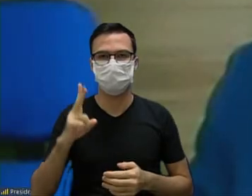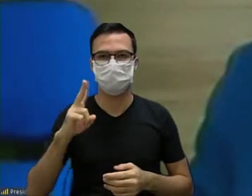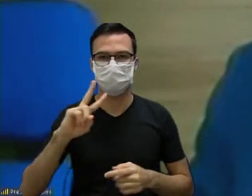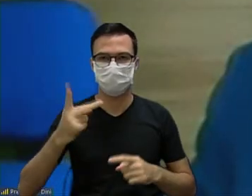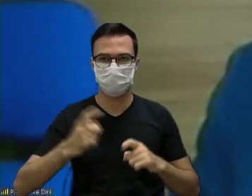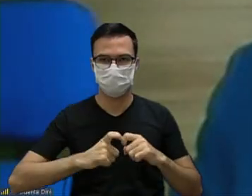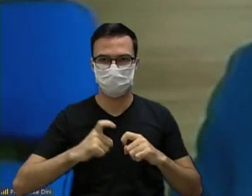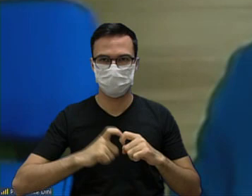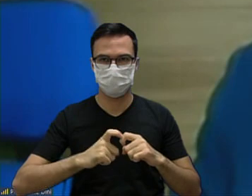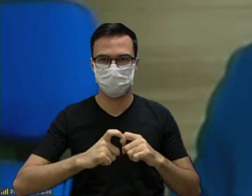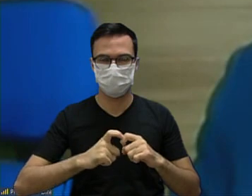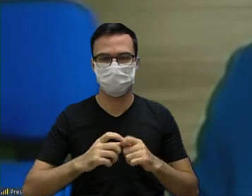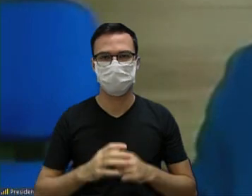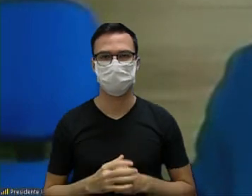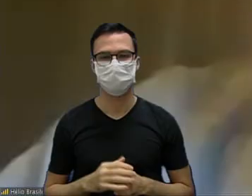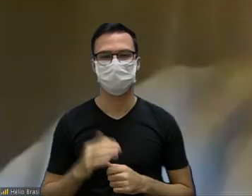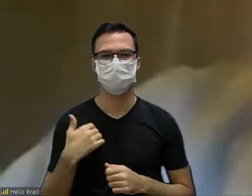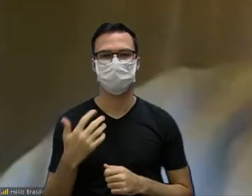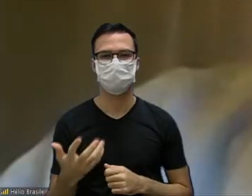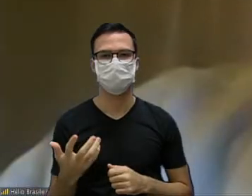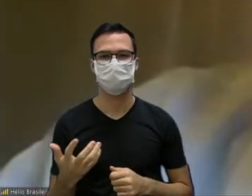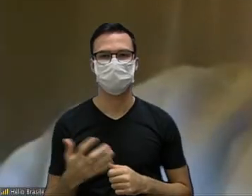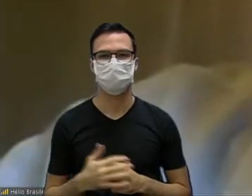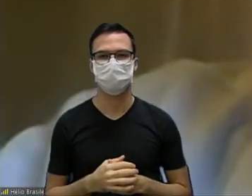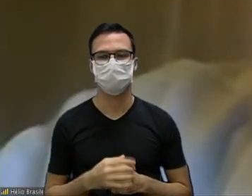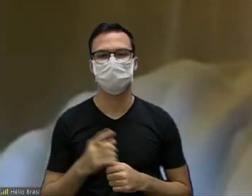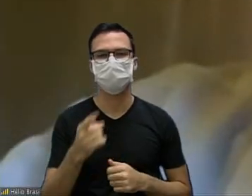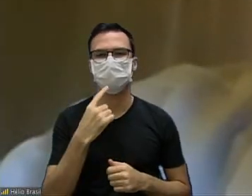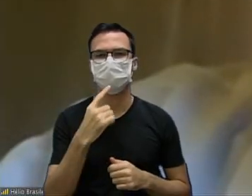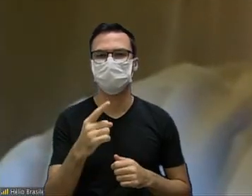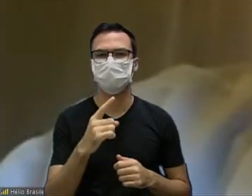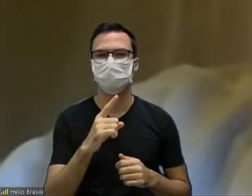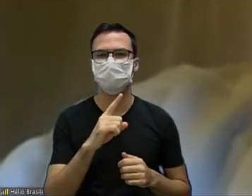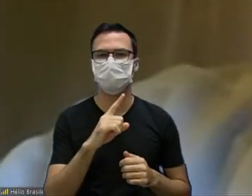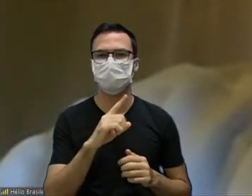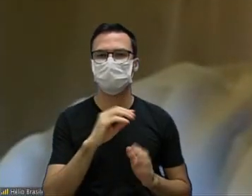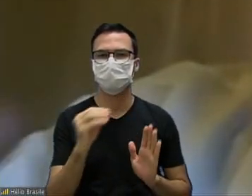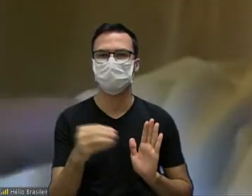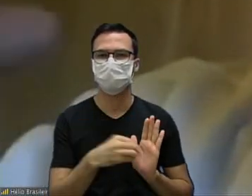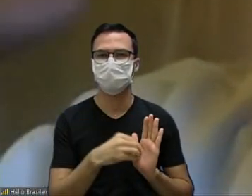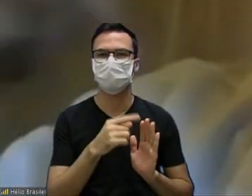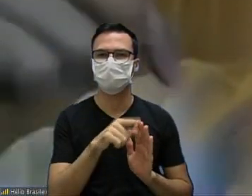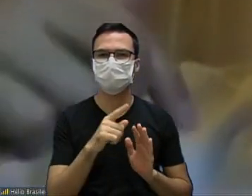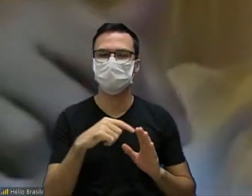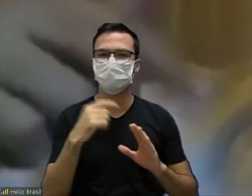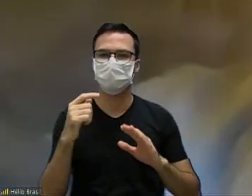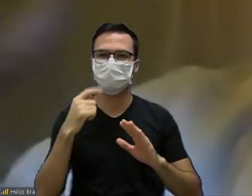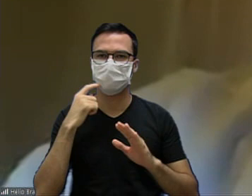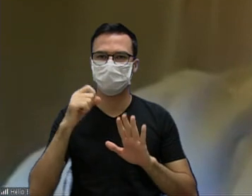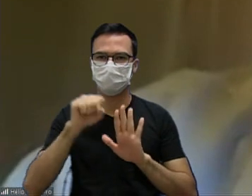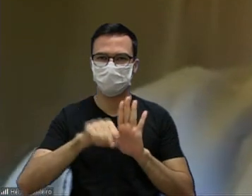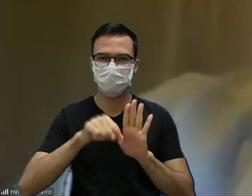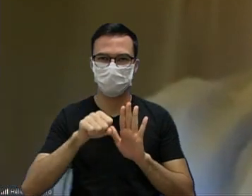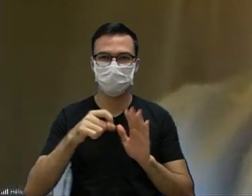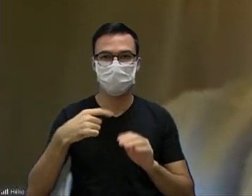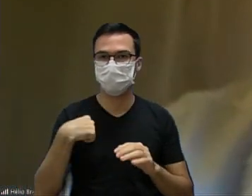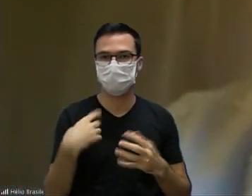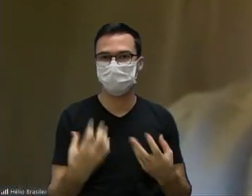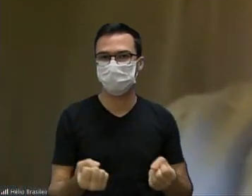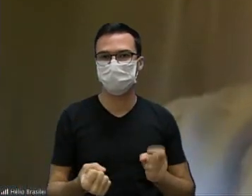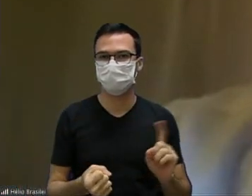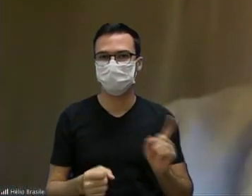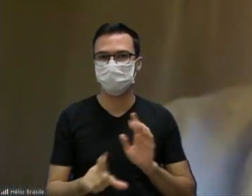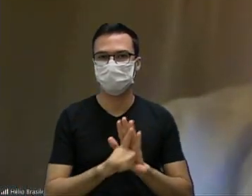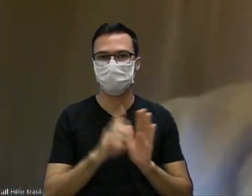brasileiro pois não gostaria que constasse na gravação senhor presidente meu voto contrário por 100